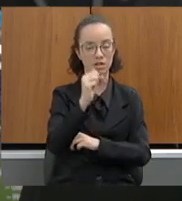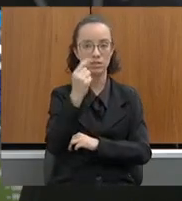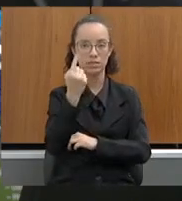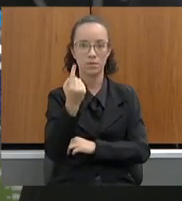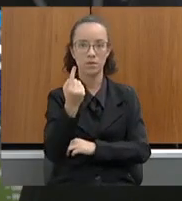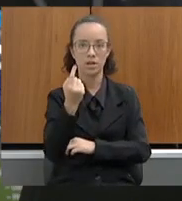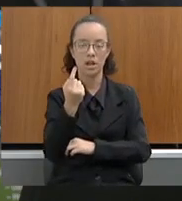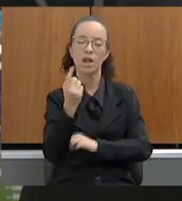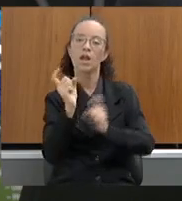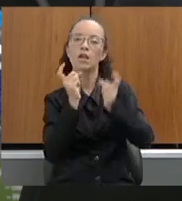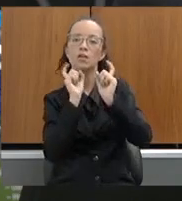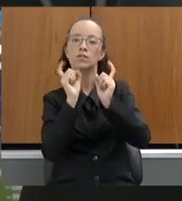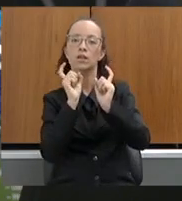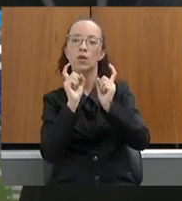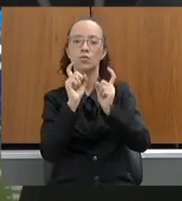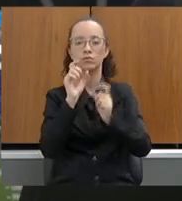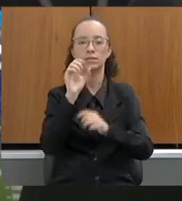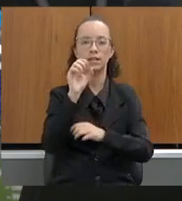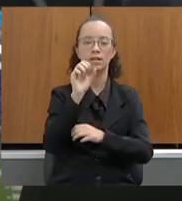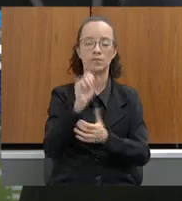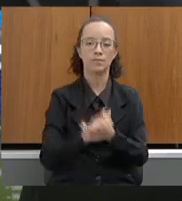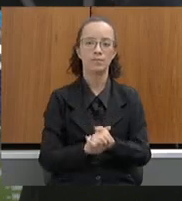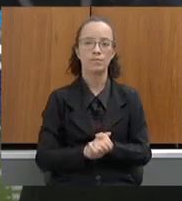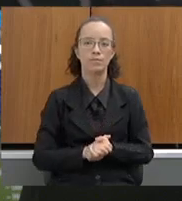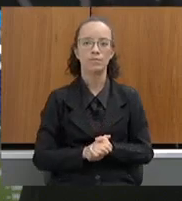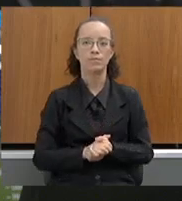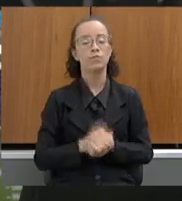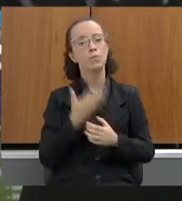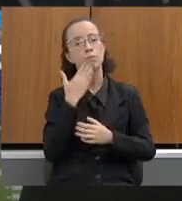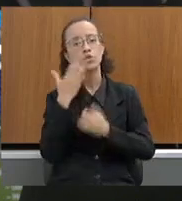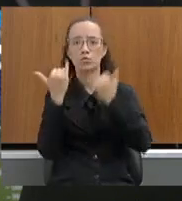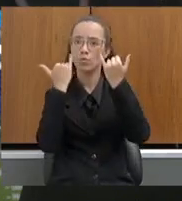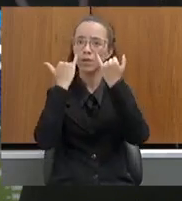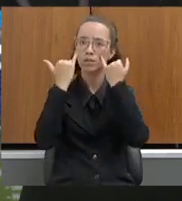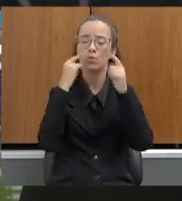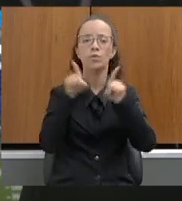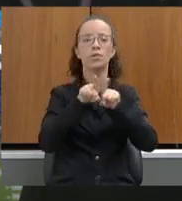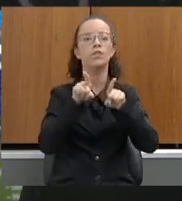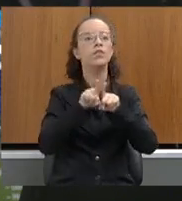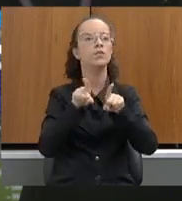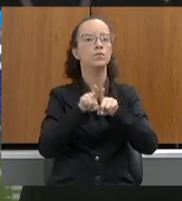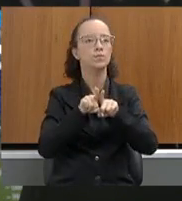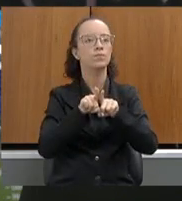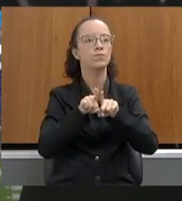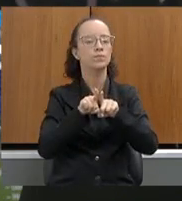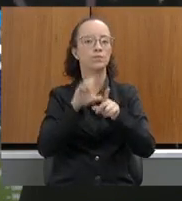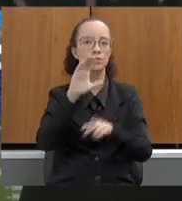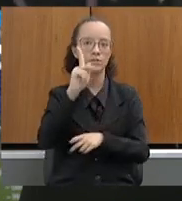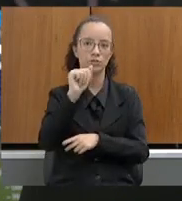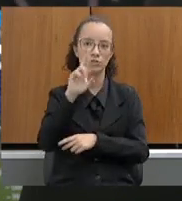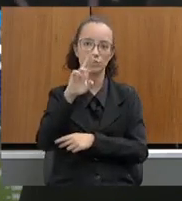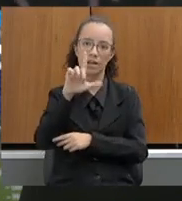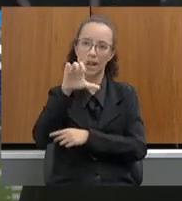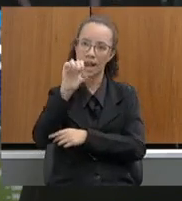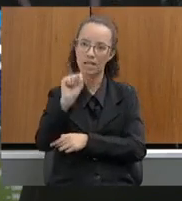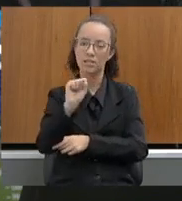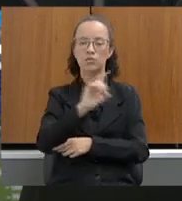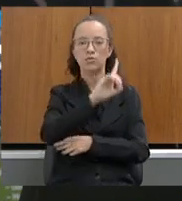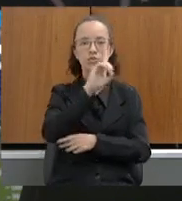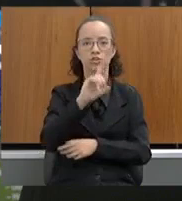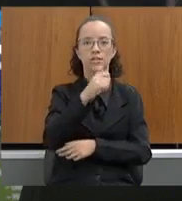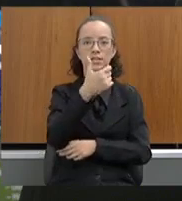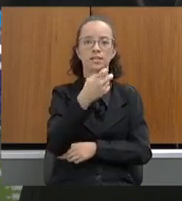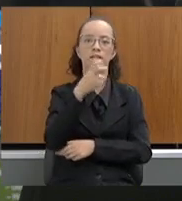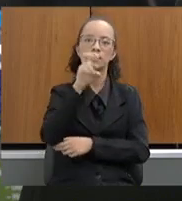reunião ordinária da CMI. Pedindo de informações sobre o vínculo funcional de Charles Souza com a SEMAD em 15 de 2 de